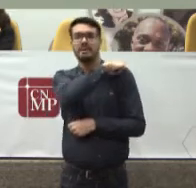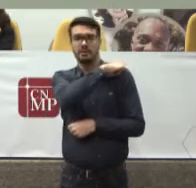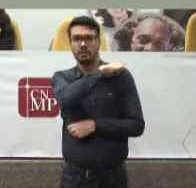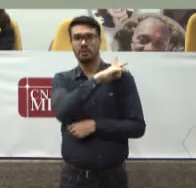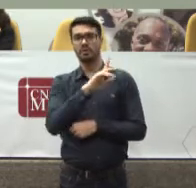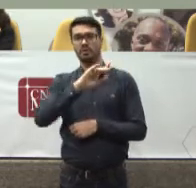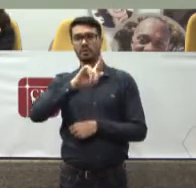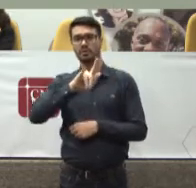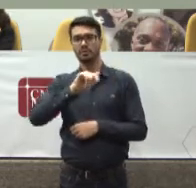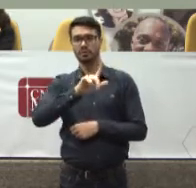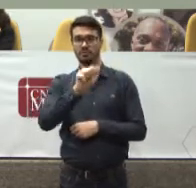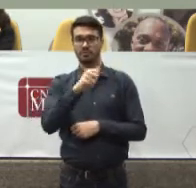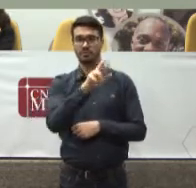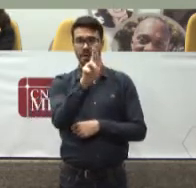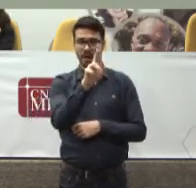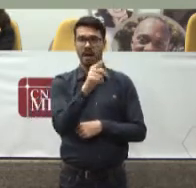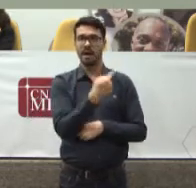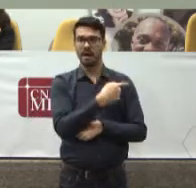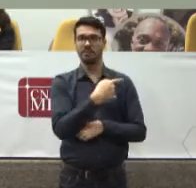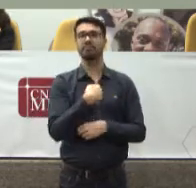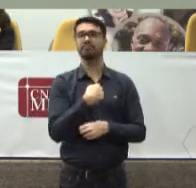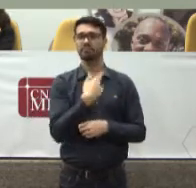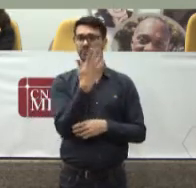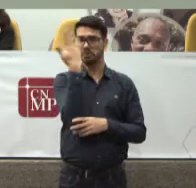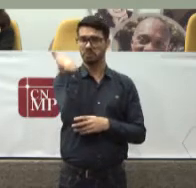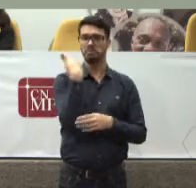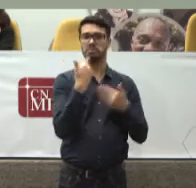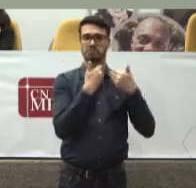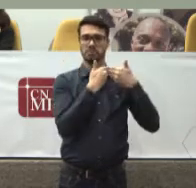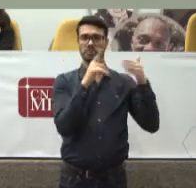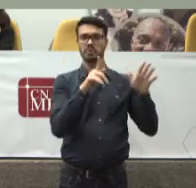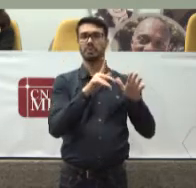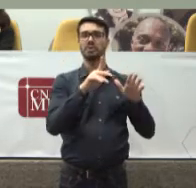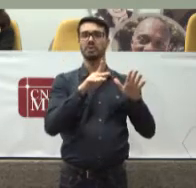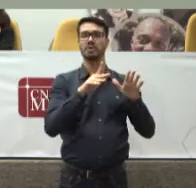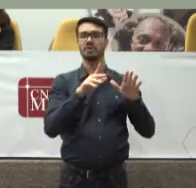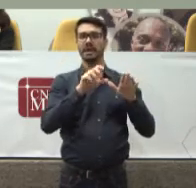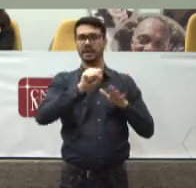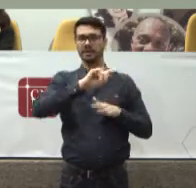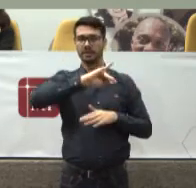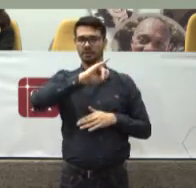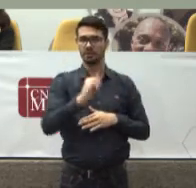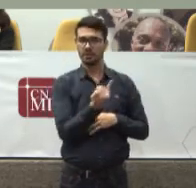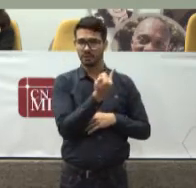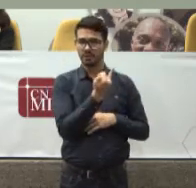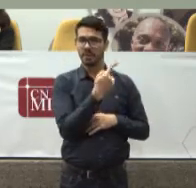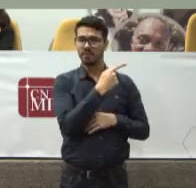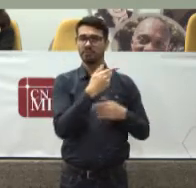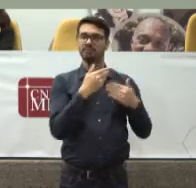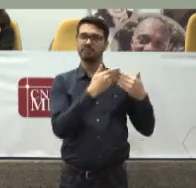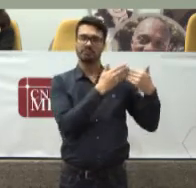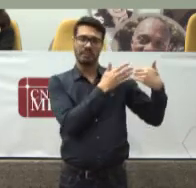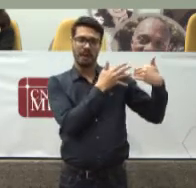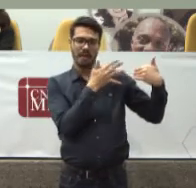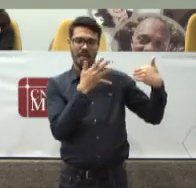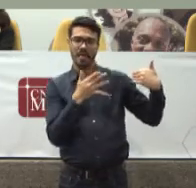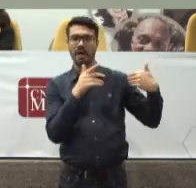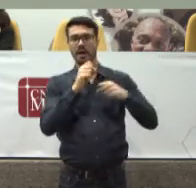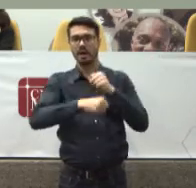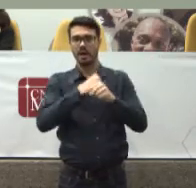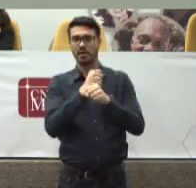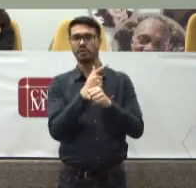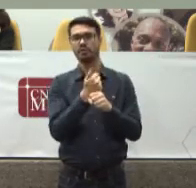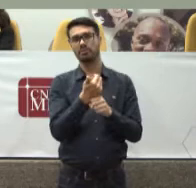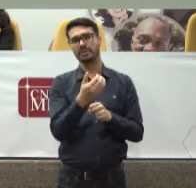Emblemática Audiência pública Realizada No Supremo Tribunal Federal E que desagou Em 2010 Na